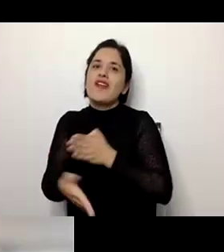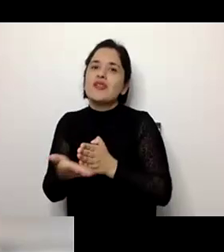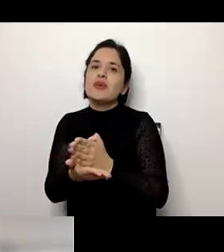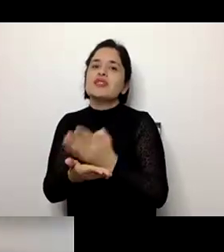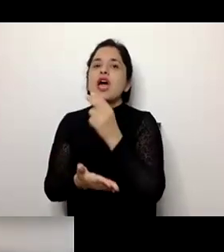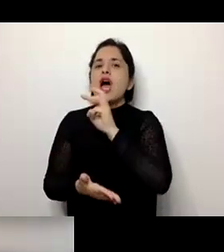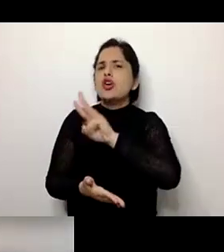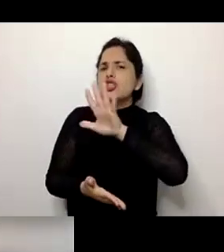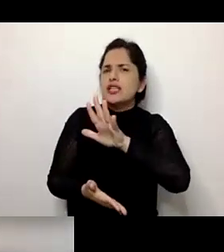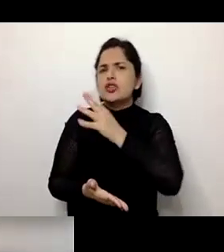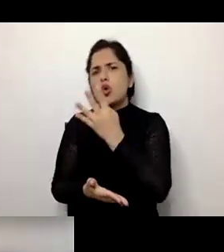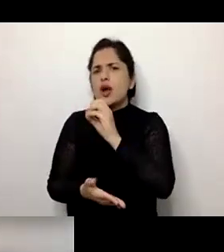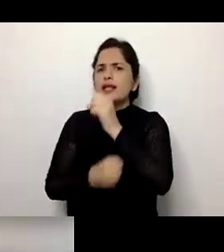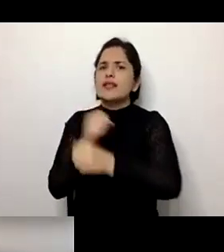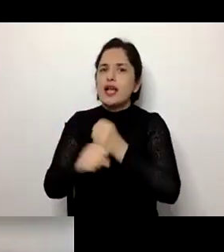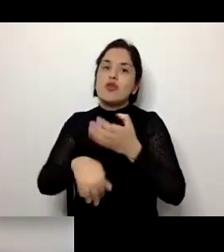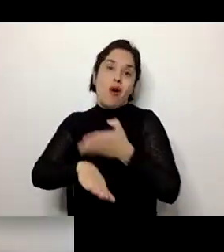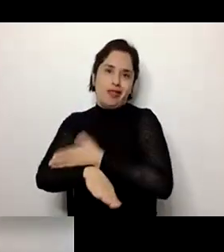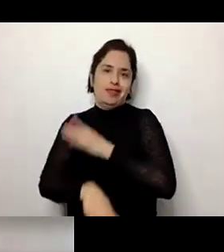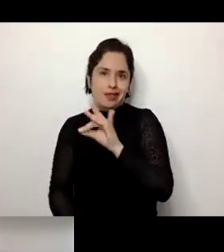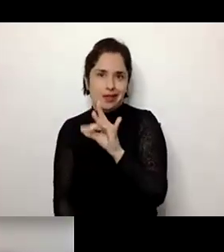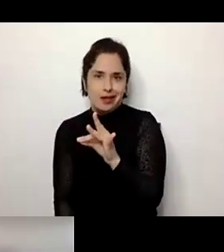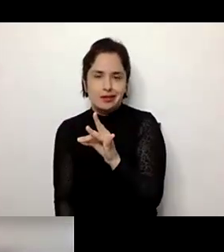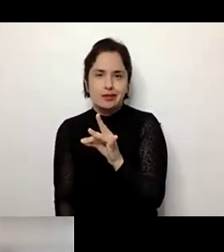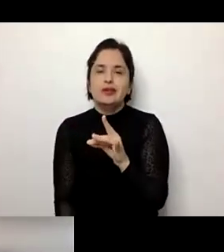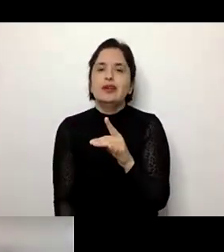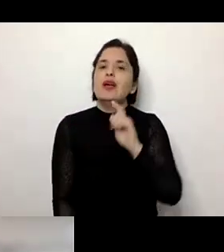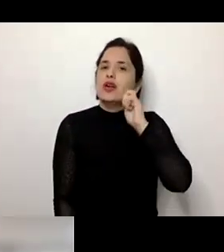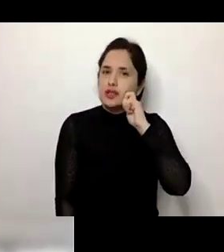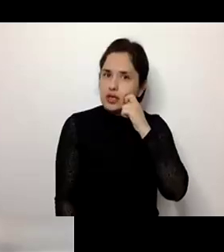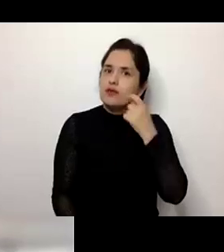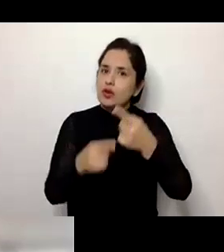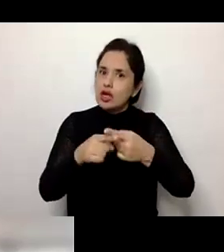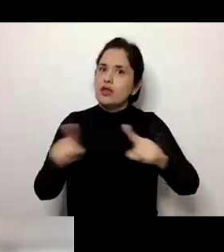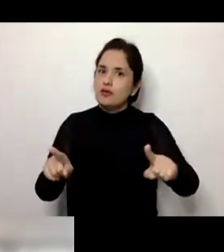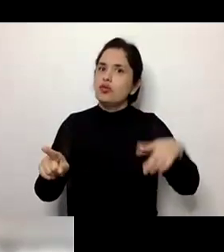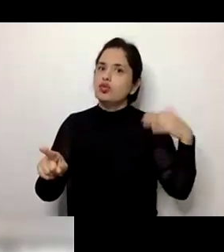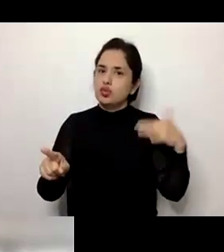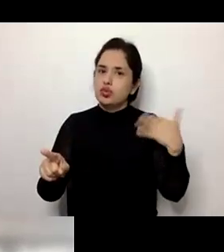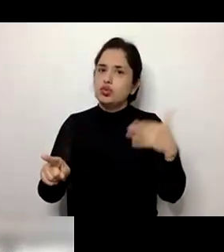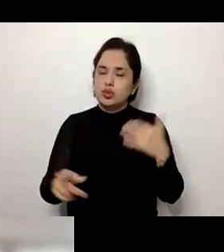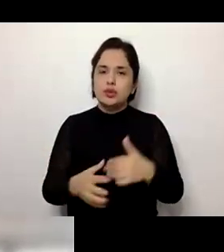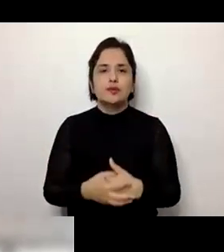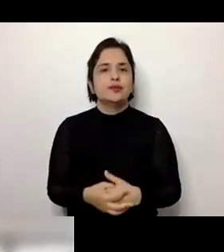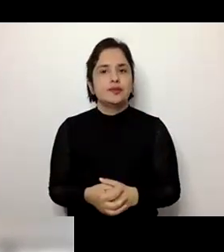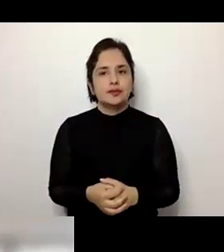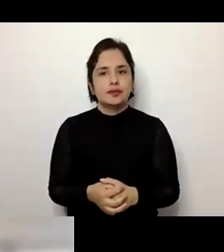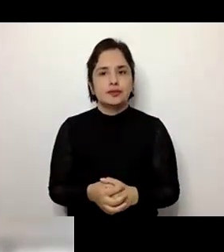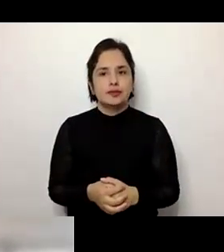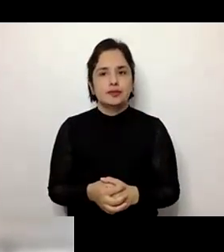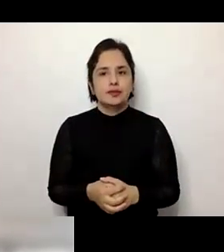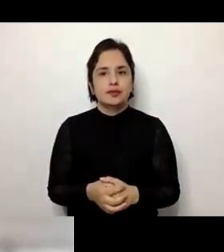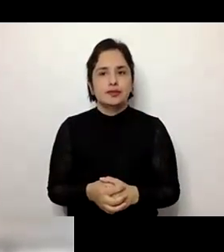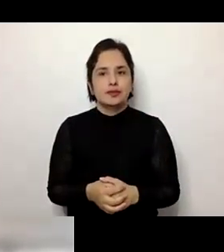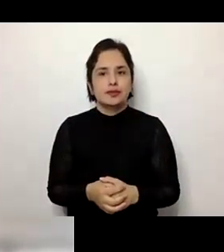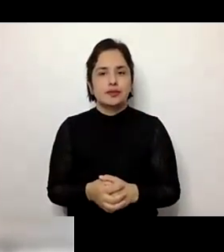35, 40 anos, o que é uma diferença muito considerável. O que